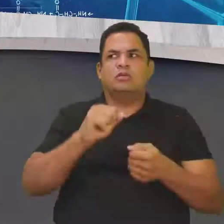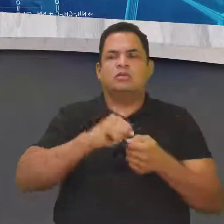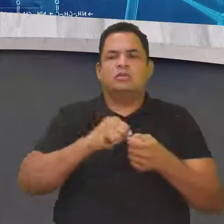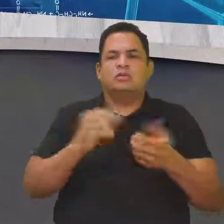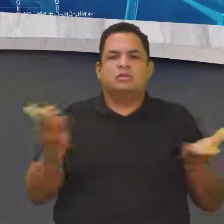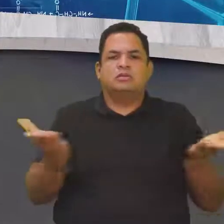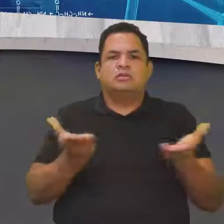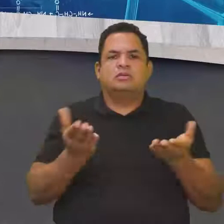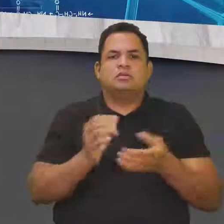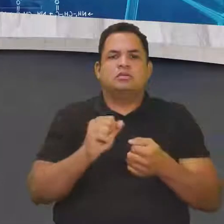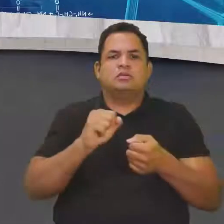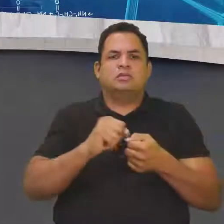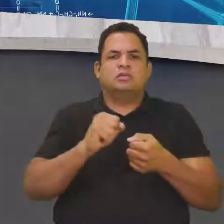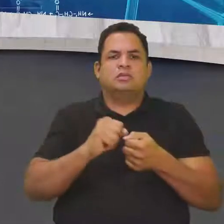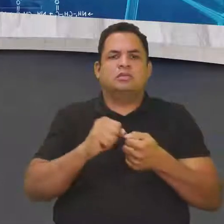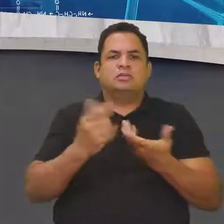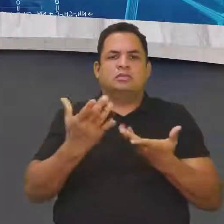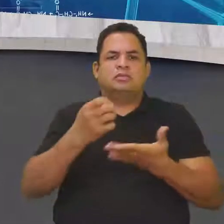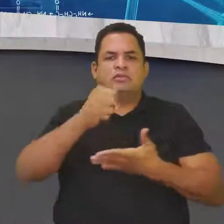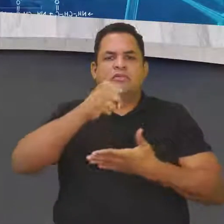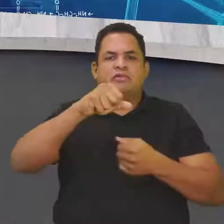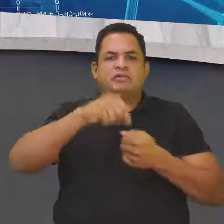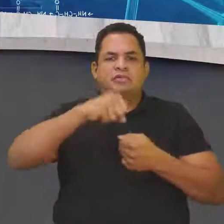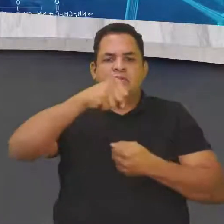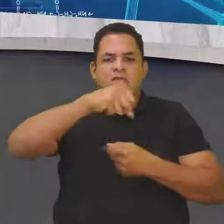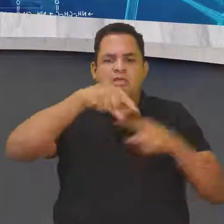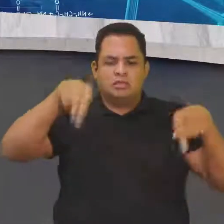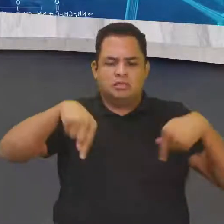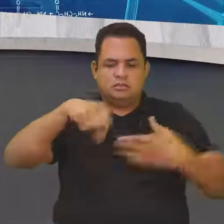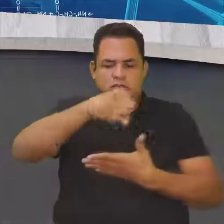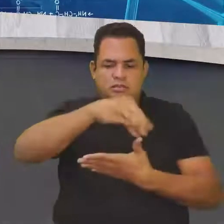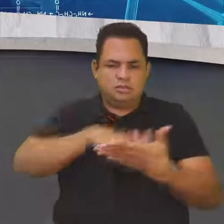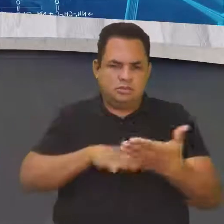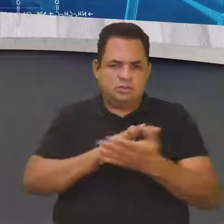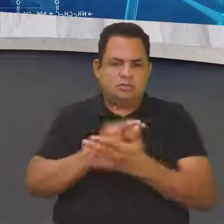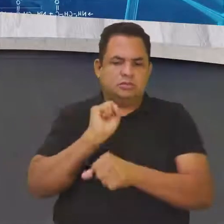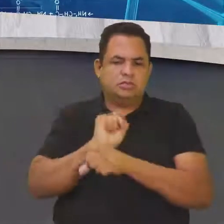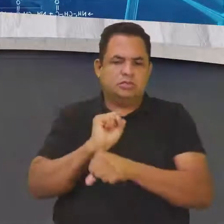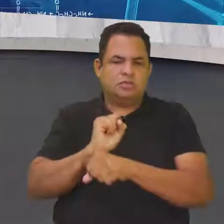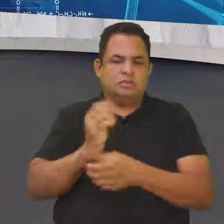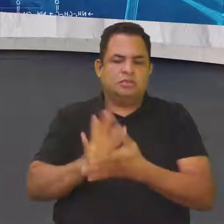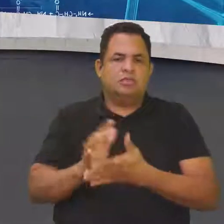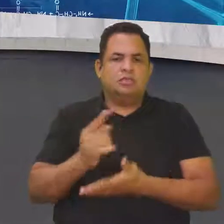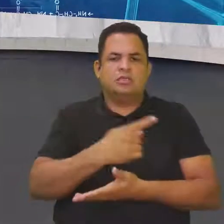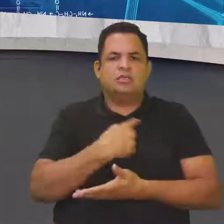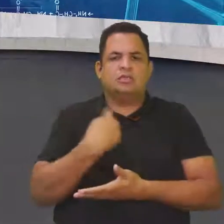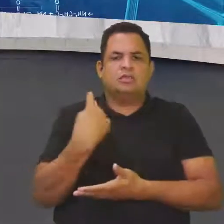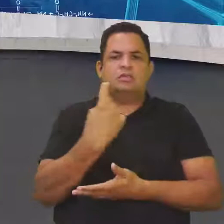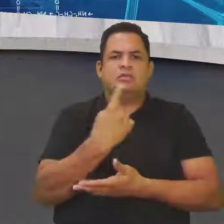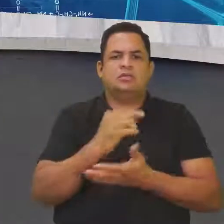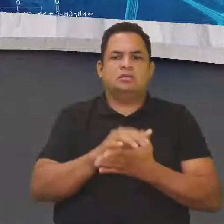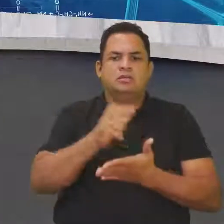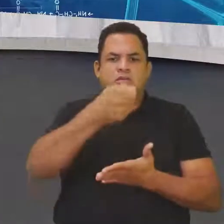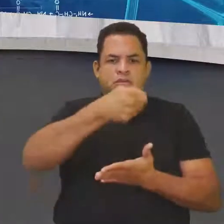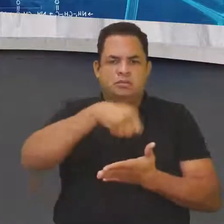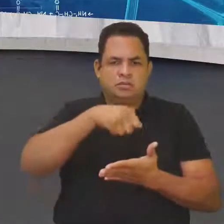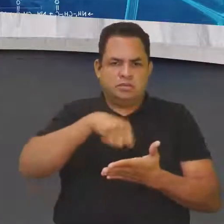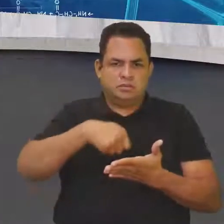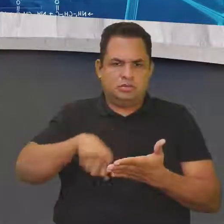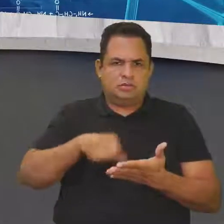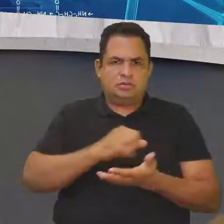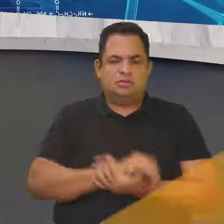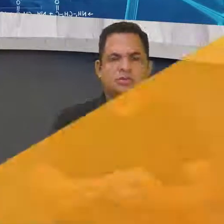agora? Agora nós vamos para a atividade de sala. E eu aguardo vocês aqui para a gente fazer a nossa correção.